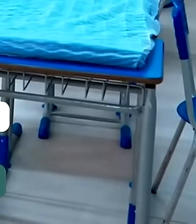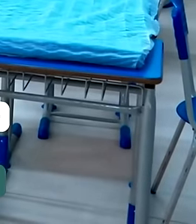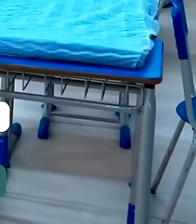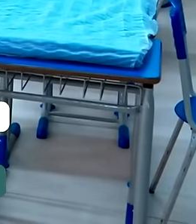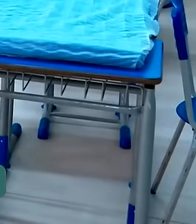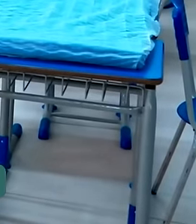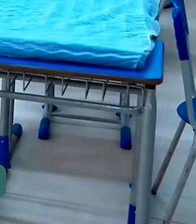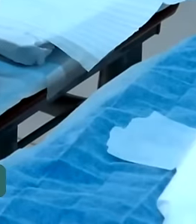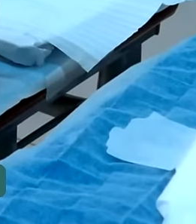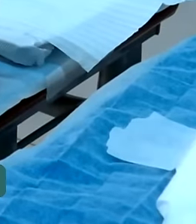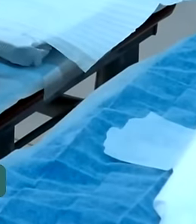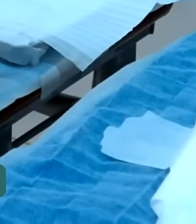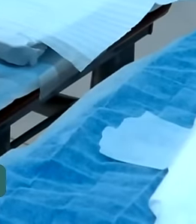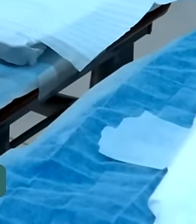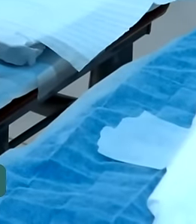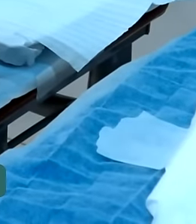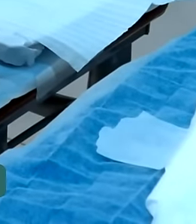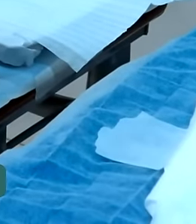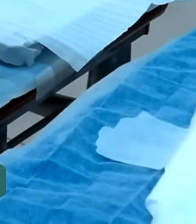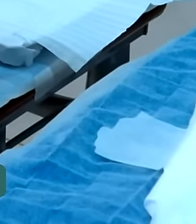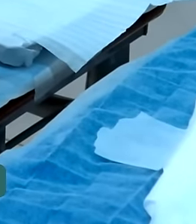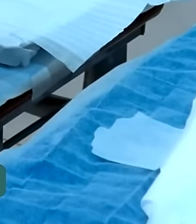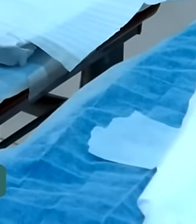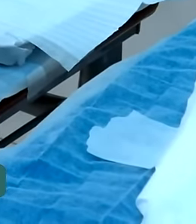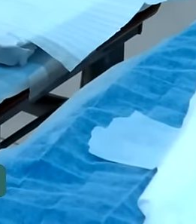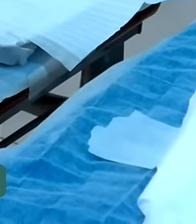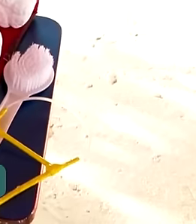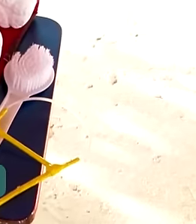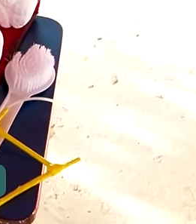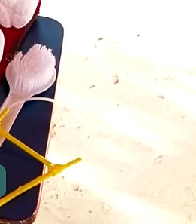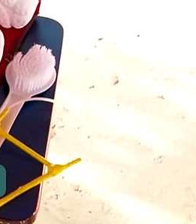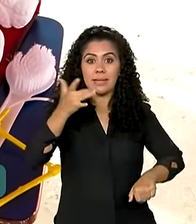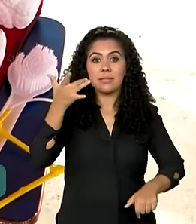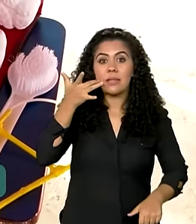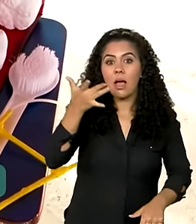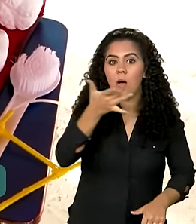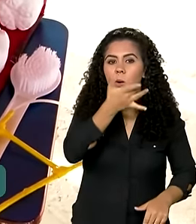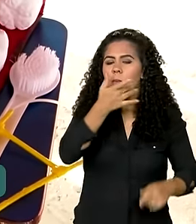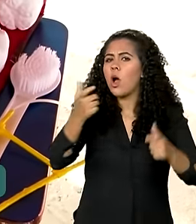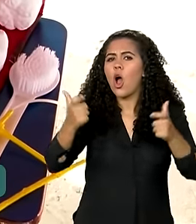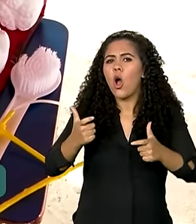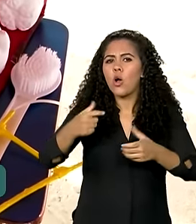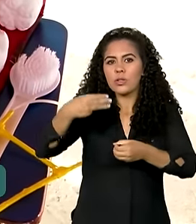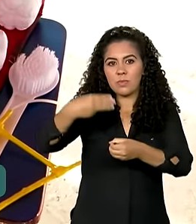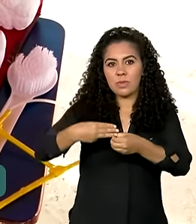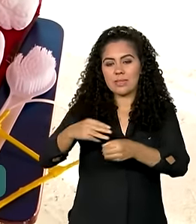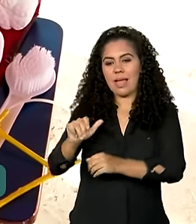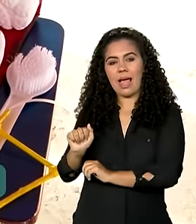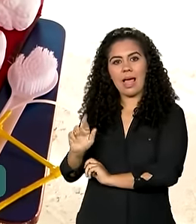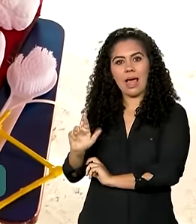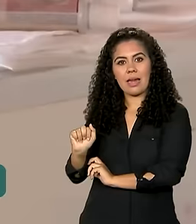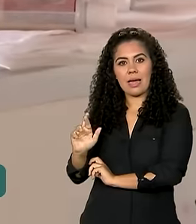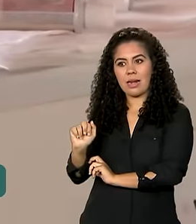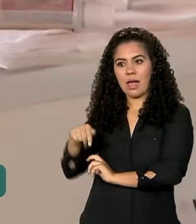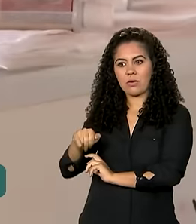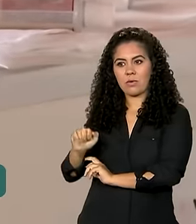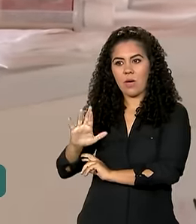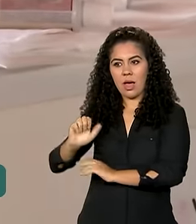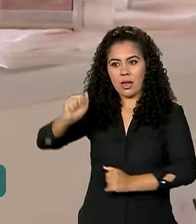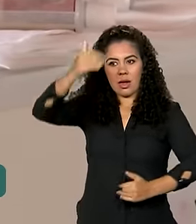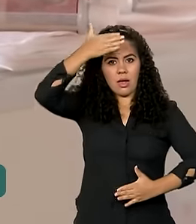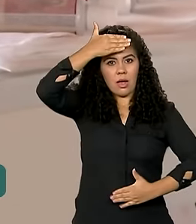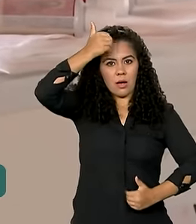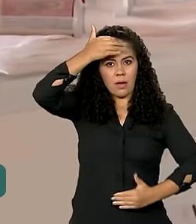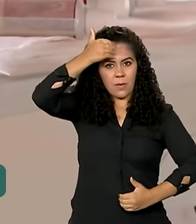todo o país. O programa Mais Saúde Bucal foi lançado no município de Araraquara. Você viu ali em São Paulo que o presidente